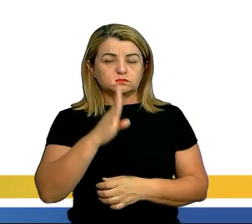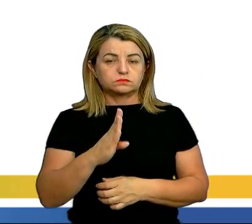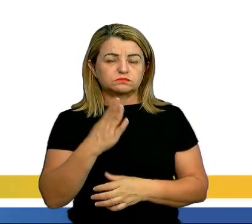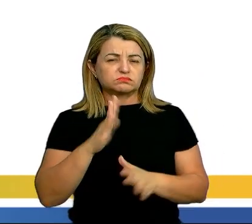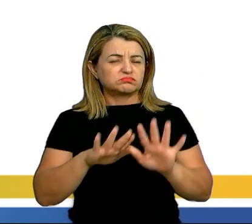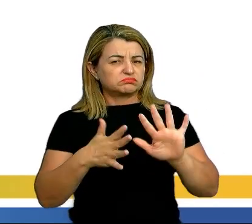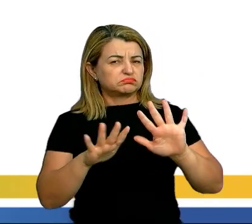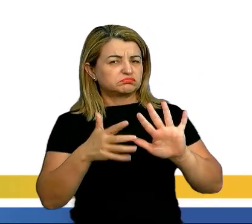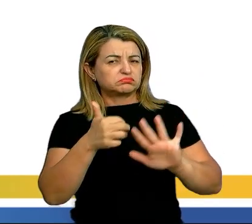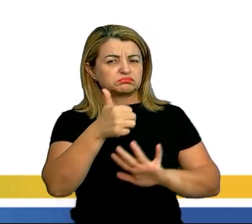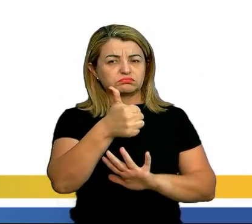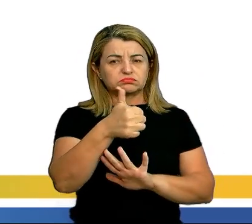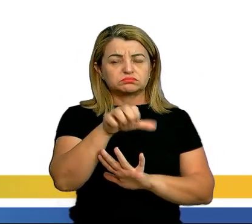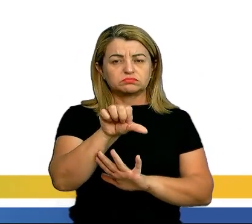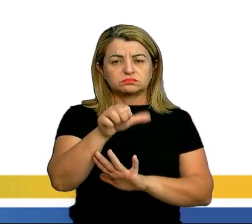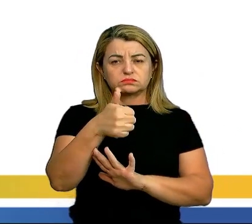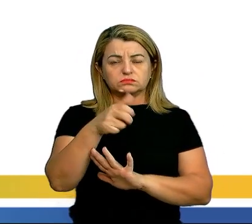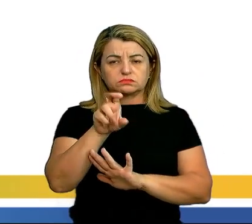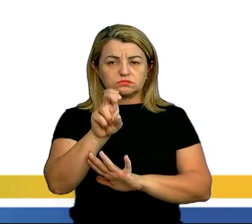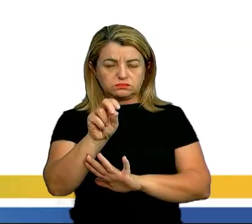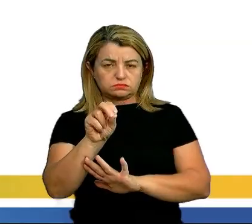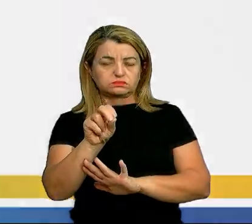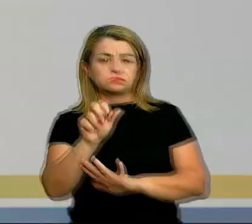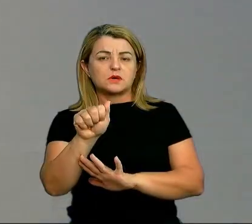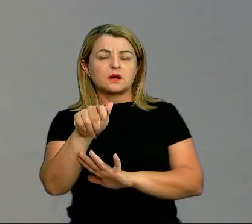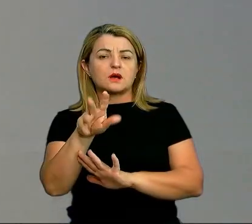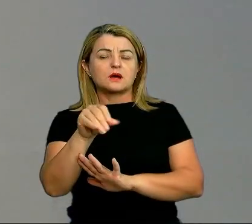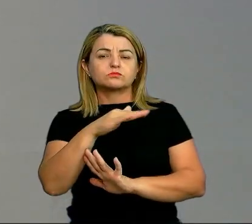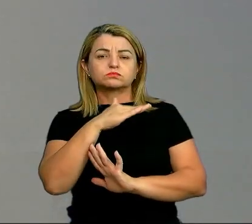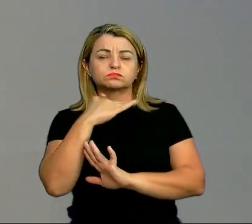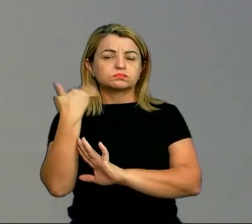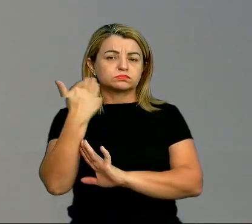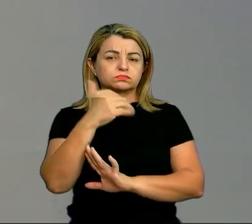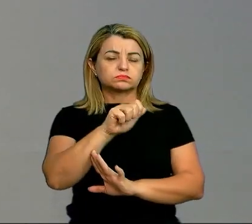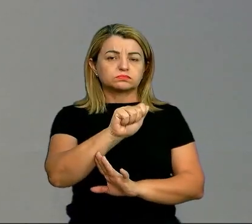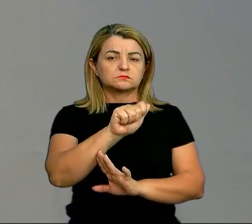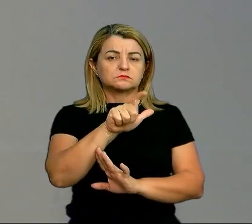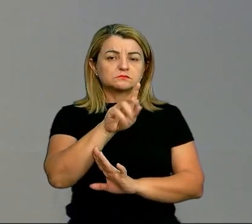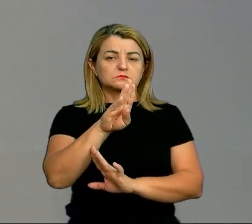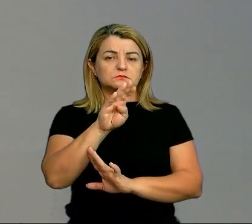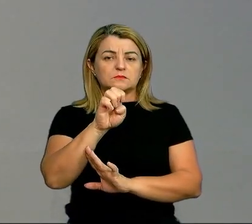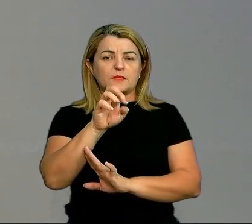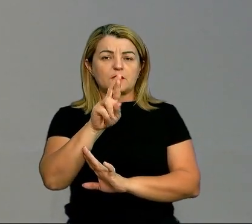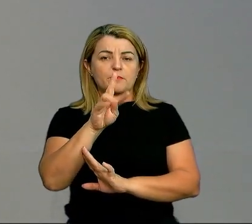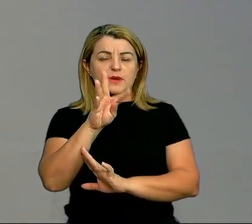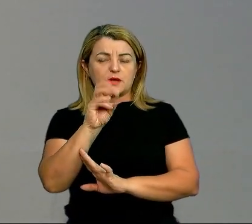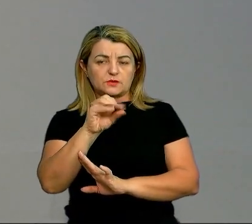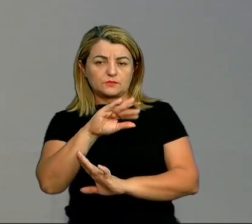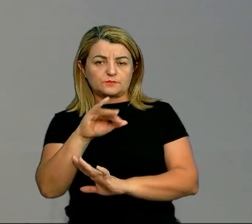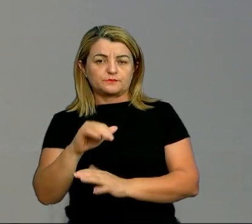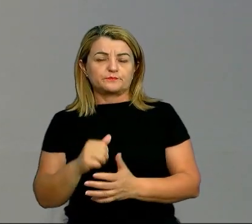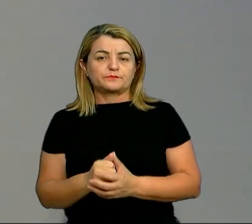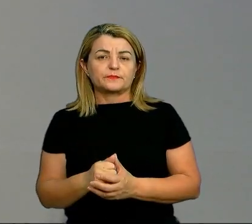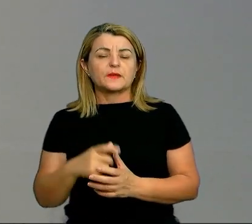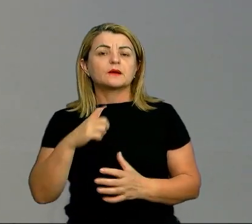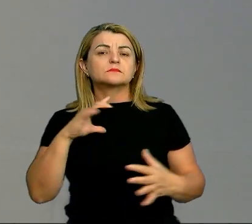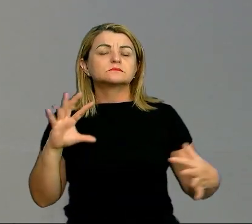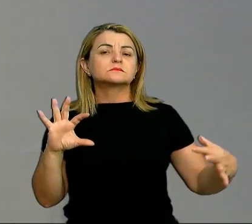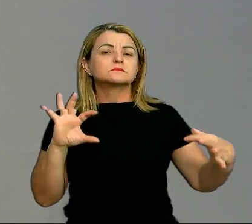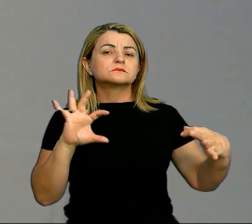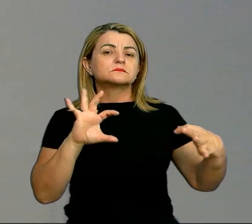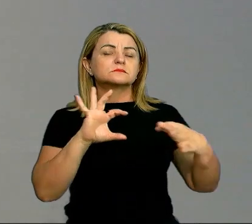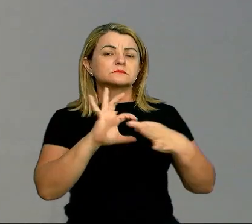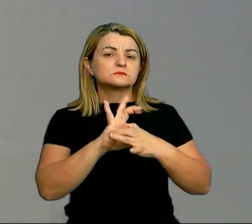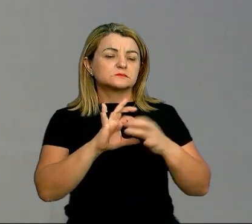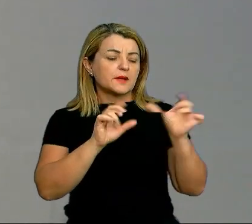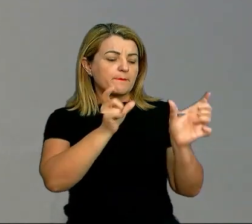1915, ano da morte de Alberto Caeiro. Então, a gente observa aqui, pessoal, uma ligação entre